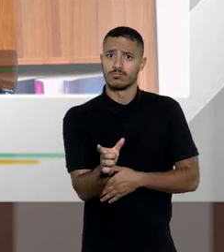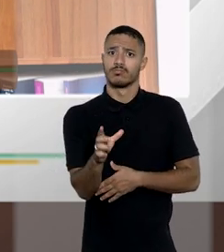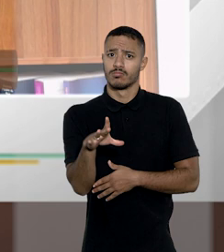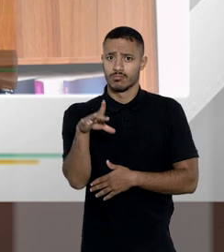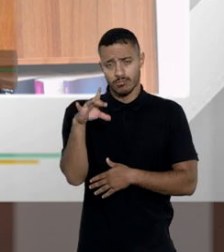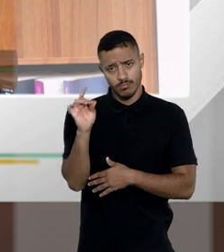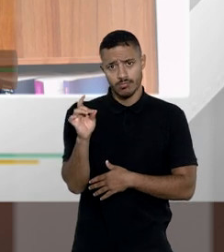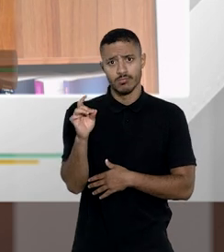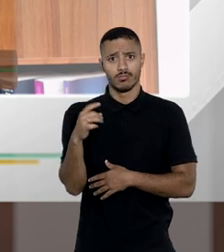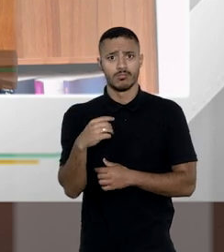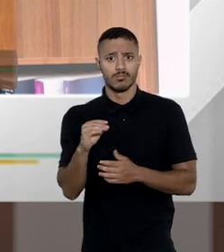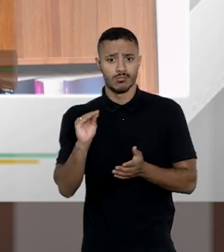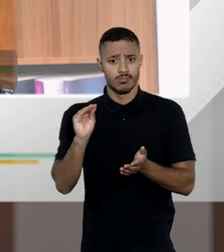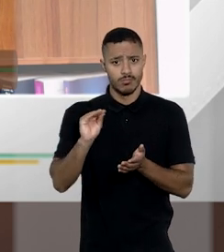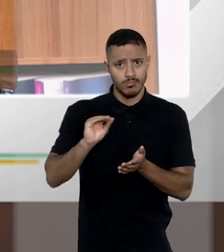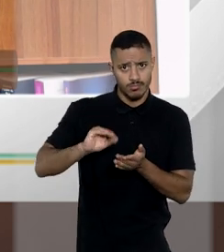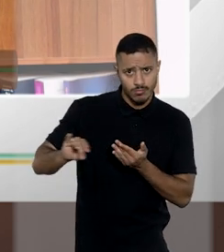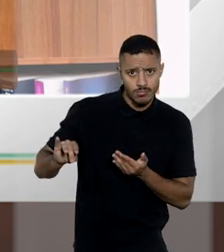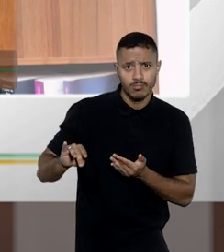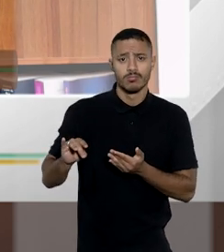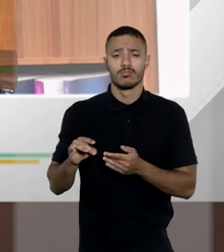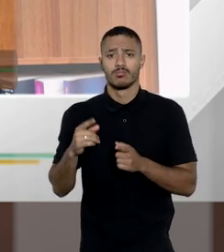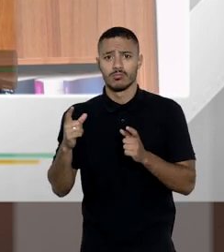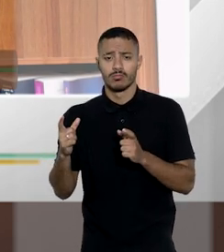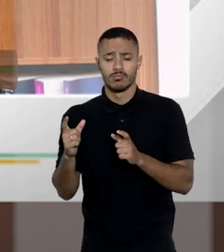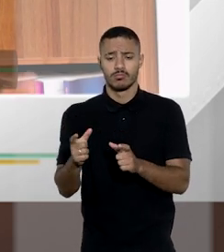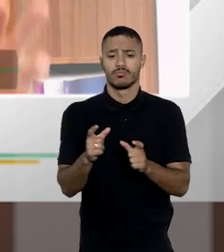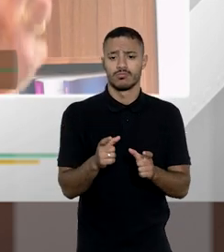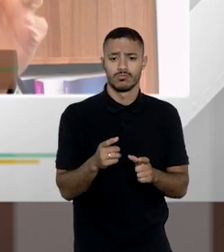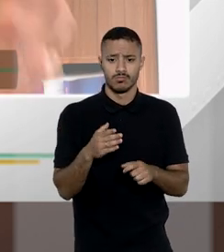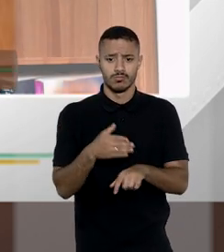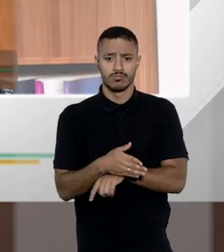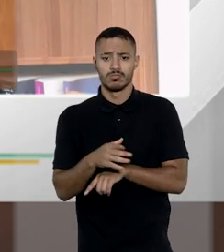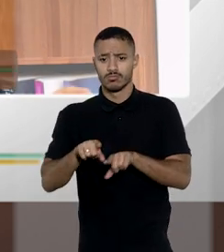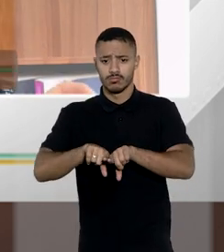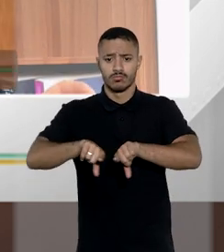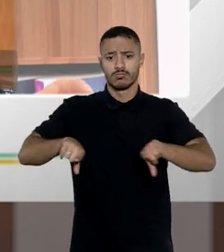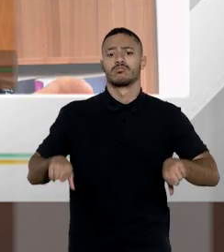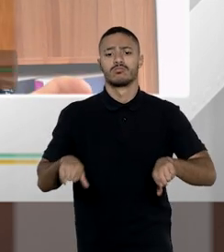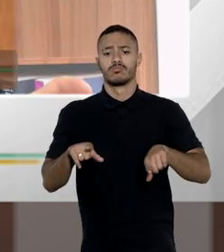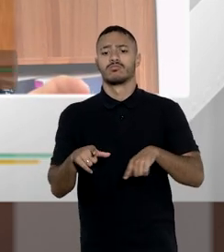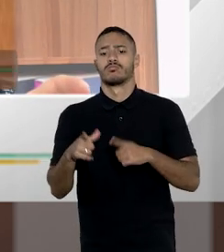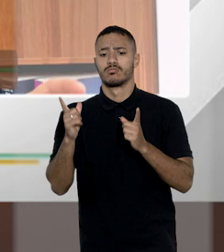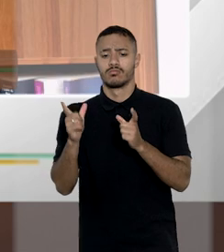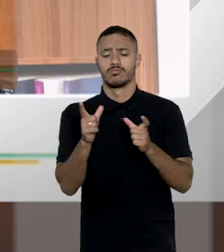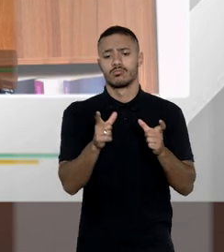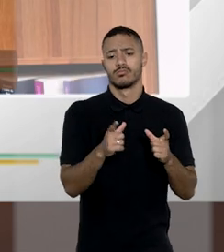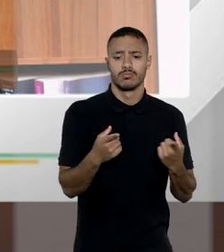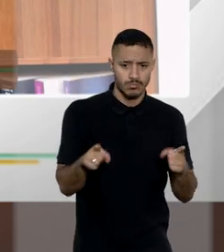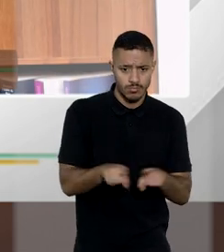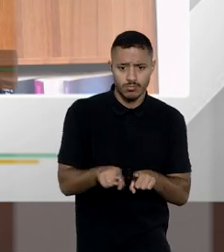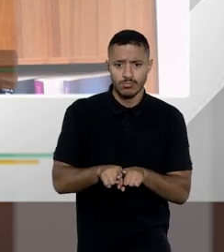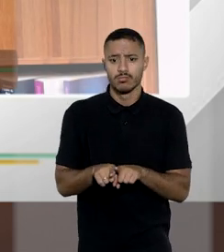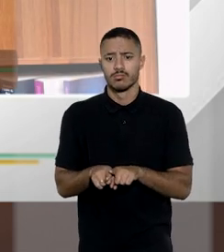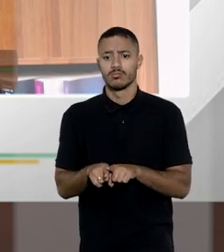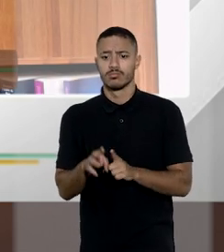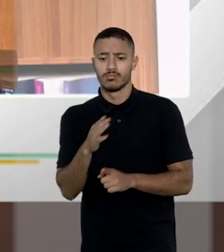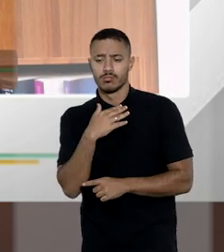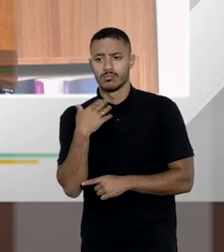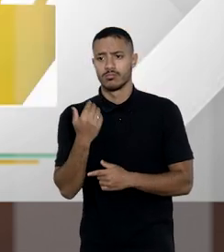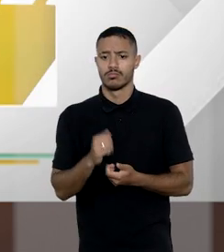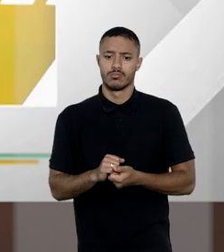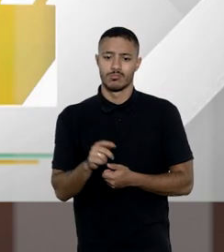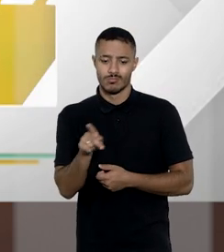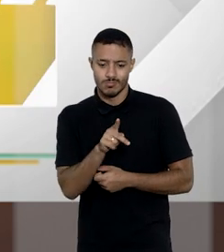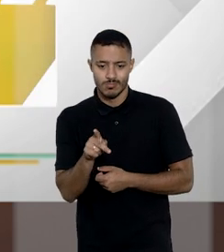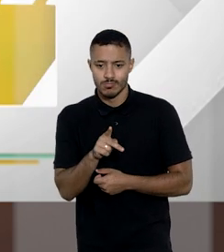escolha um regime onde exclua qualquer participação por divórcio ou dissolução de nenhum estável e também exclua na